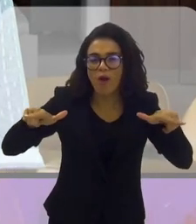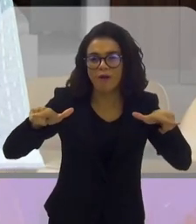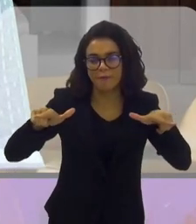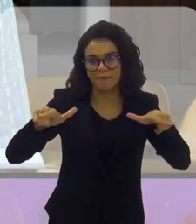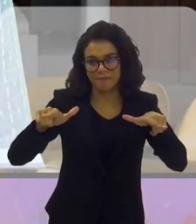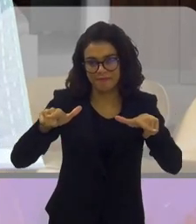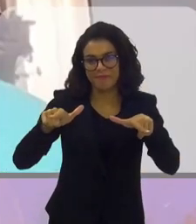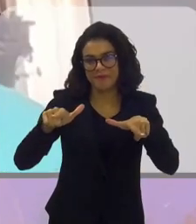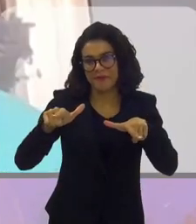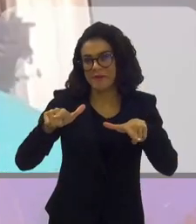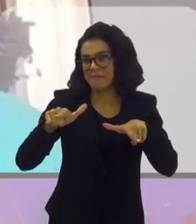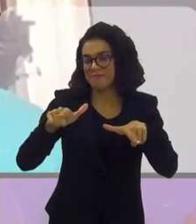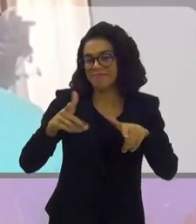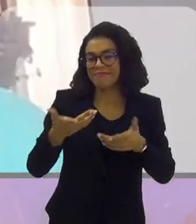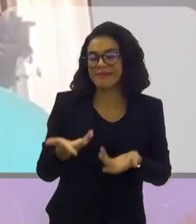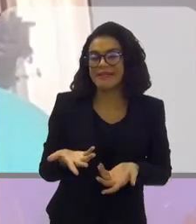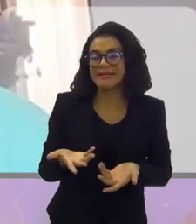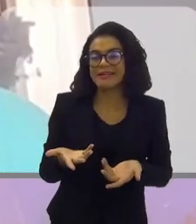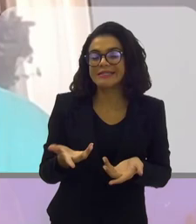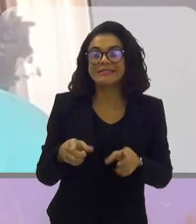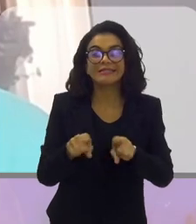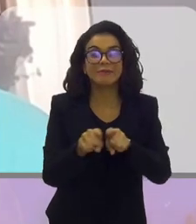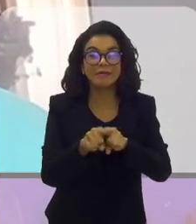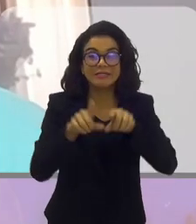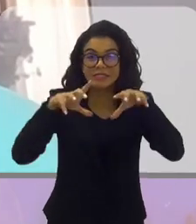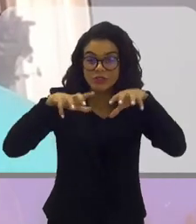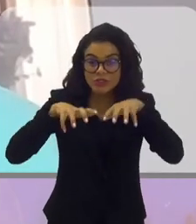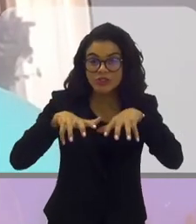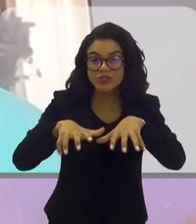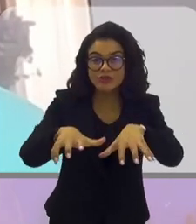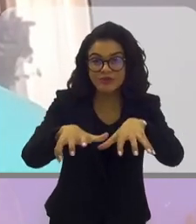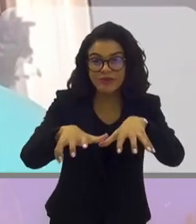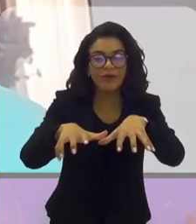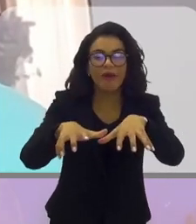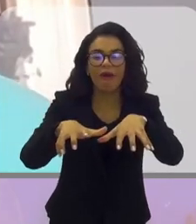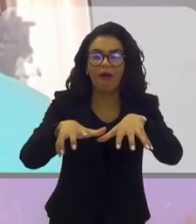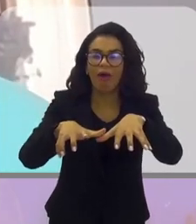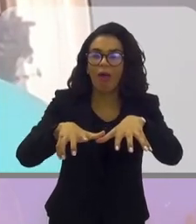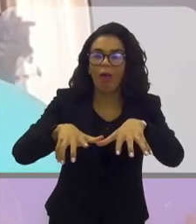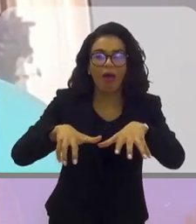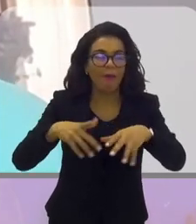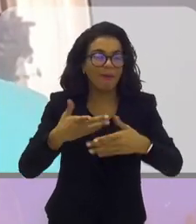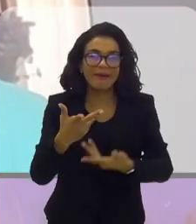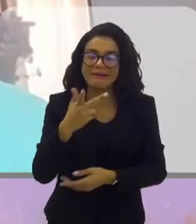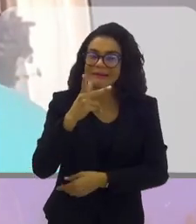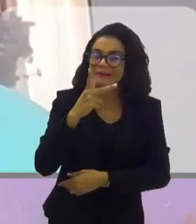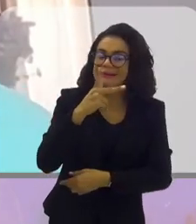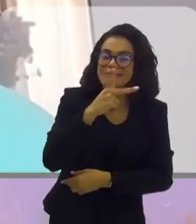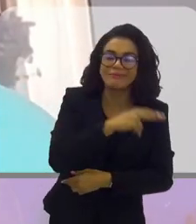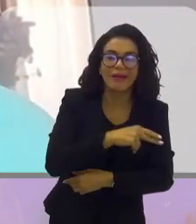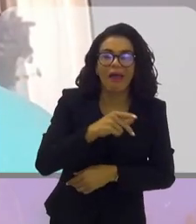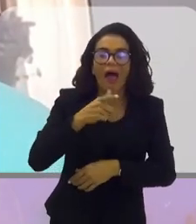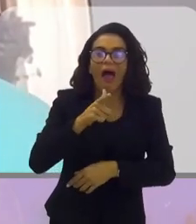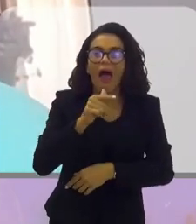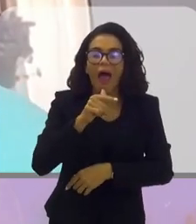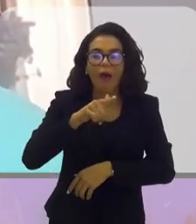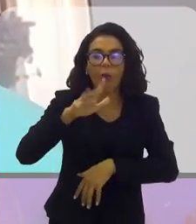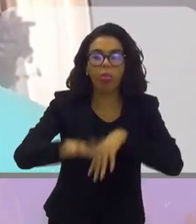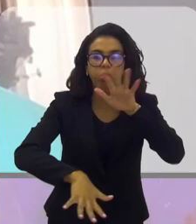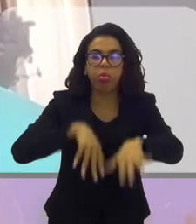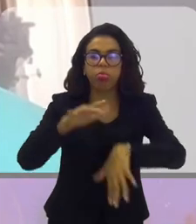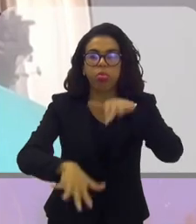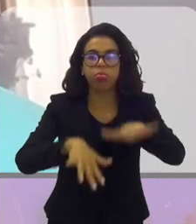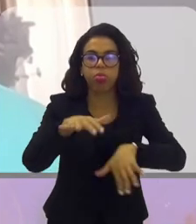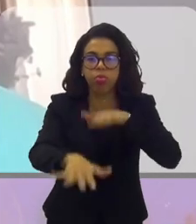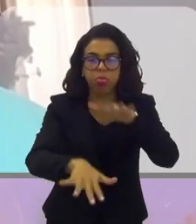temporada para o final. Se chovia, era um campo de batatas. Uma poça, a bola não